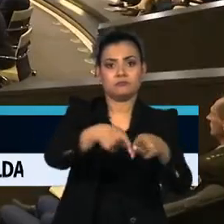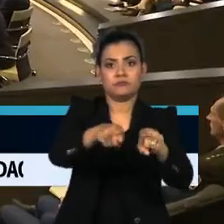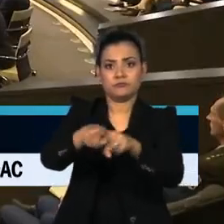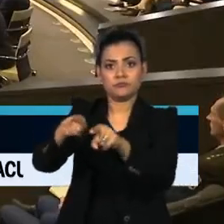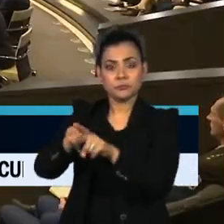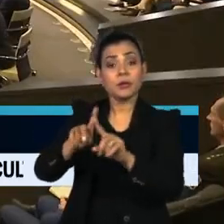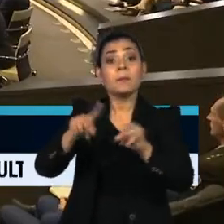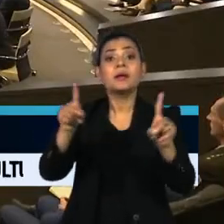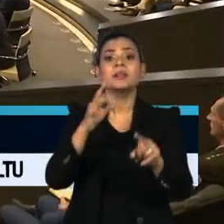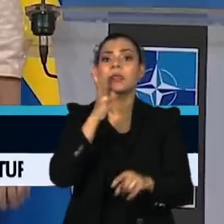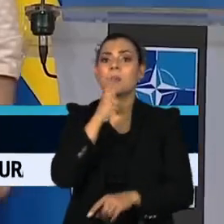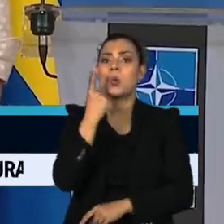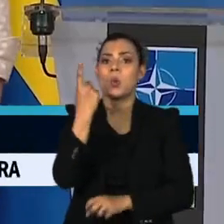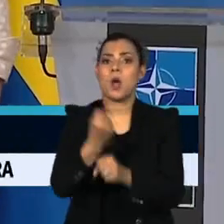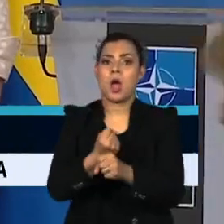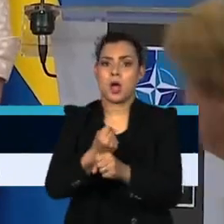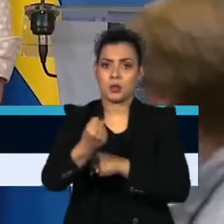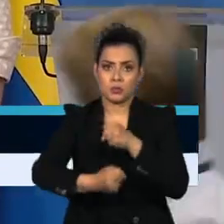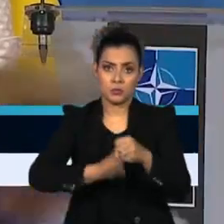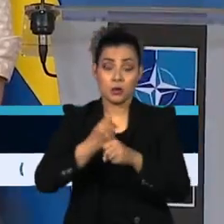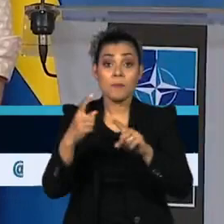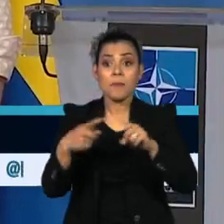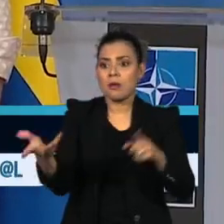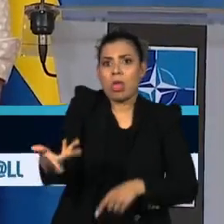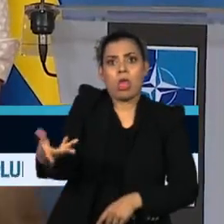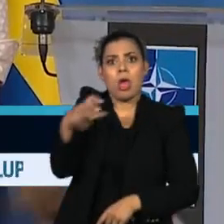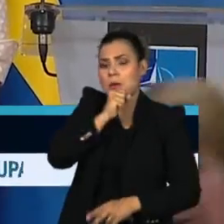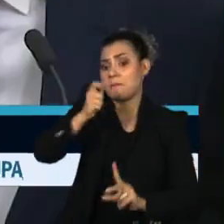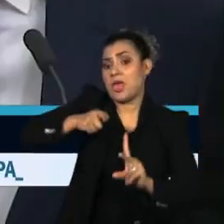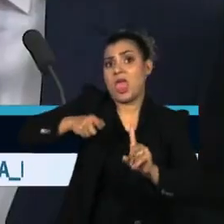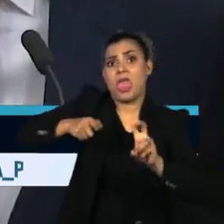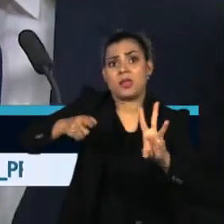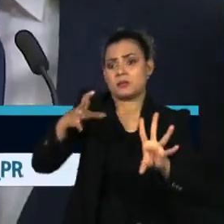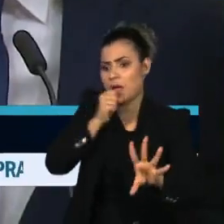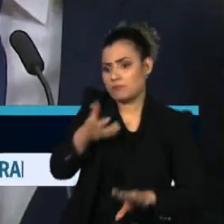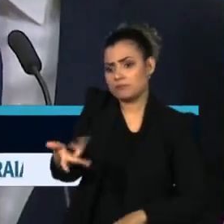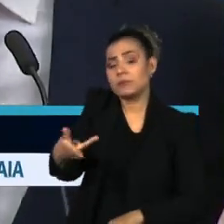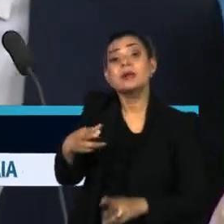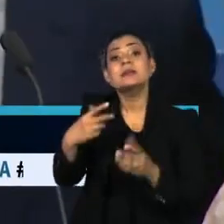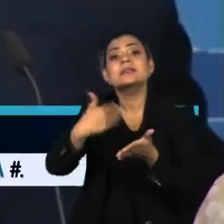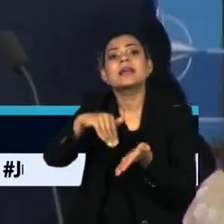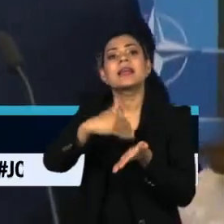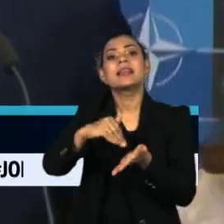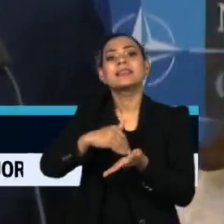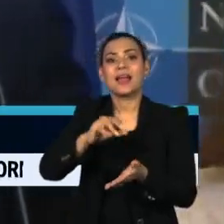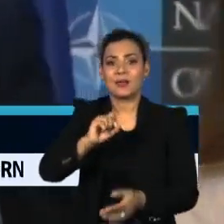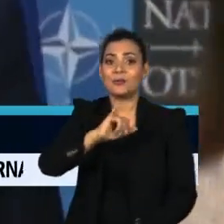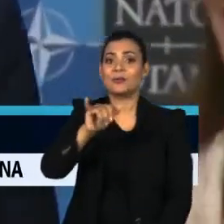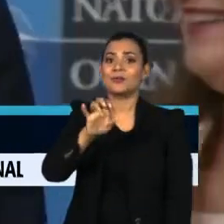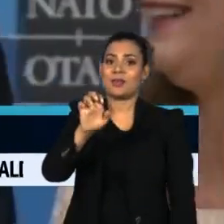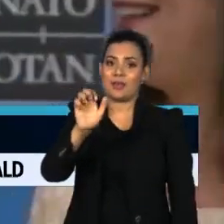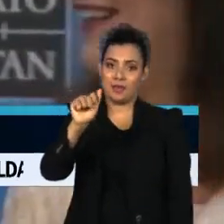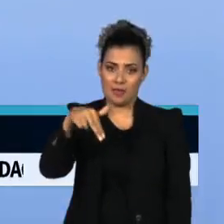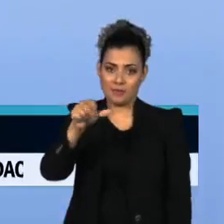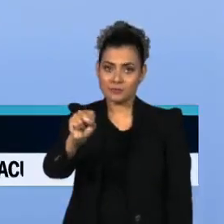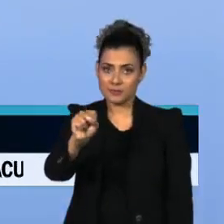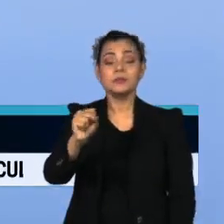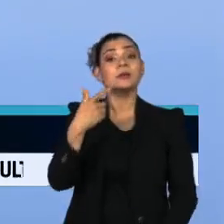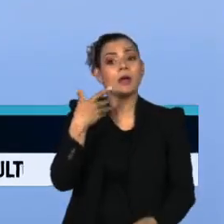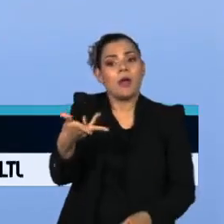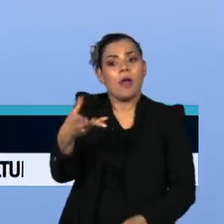que costuma levar um ano, mas que deve ser apressado em meses, segundo o secretário-geral da Aliança, Jens Stoltenberg.